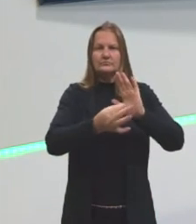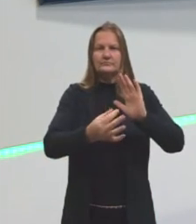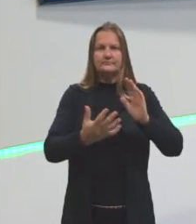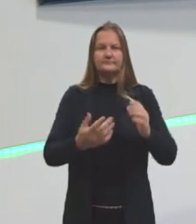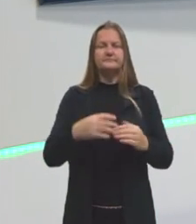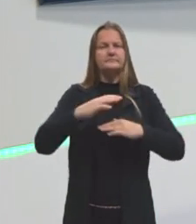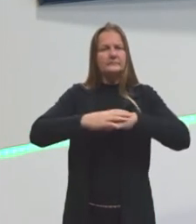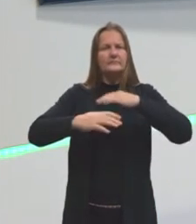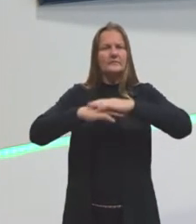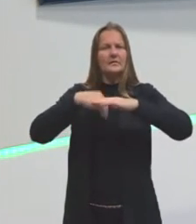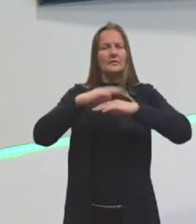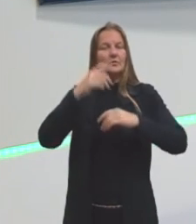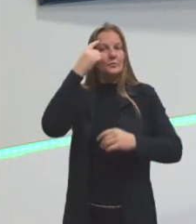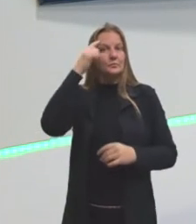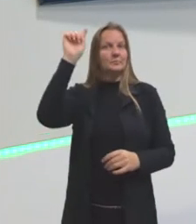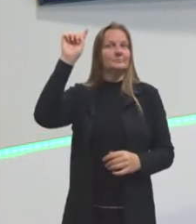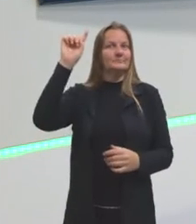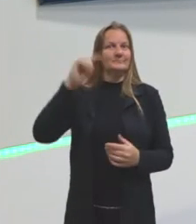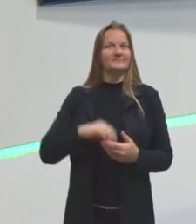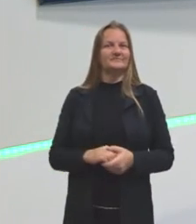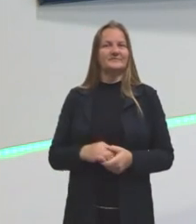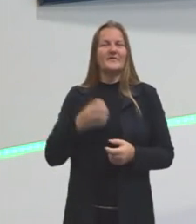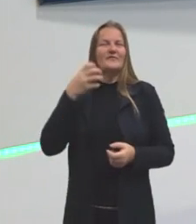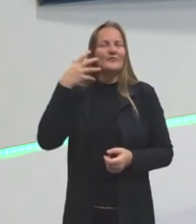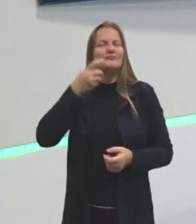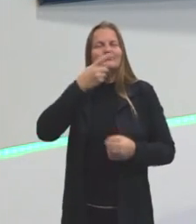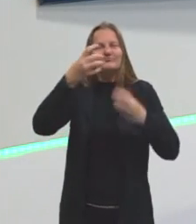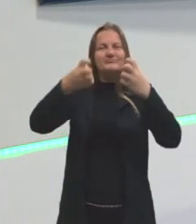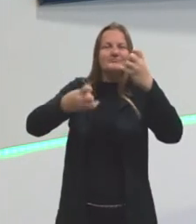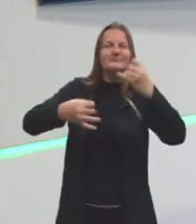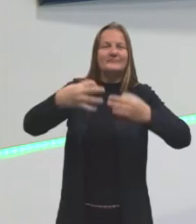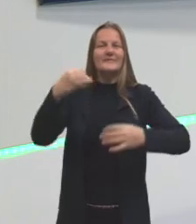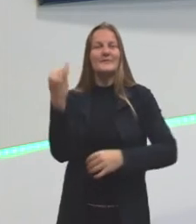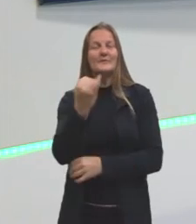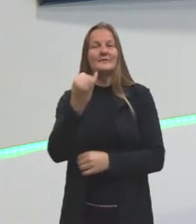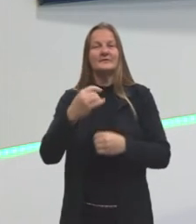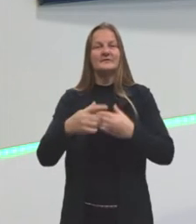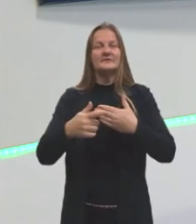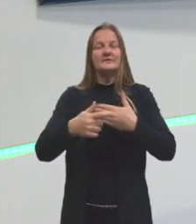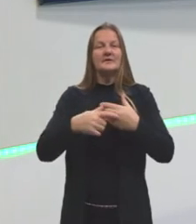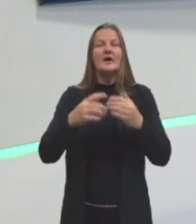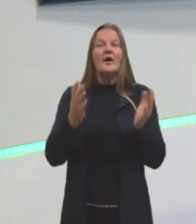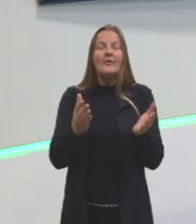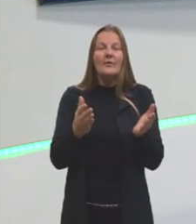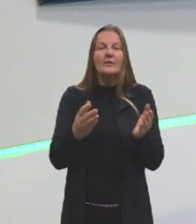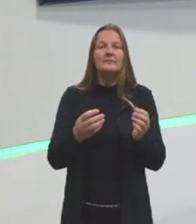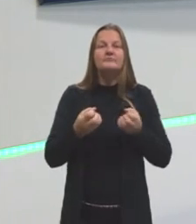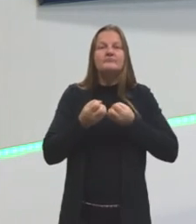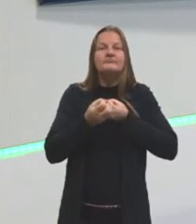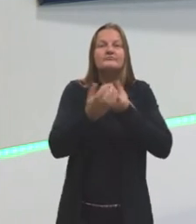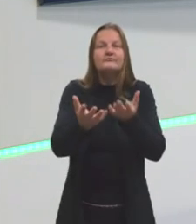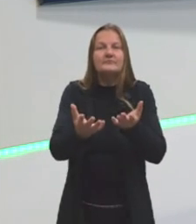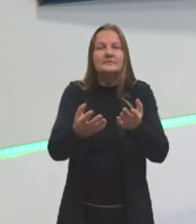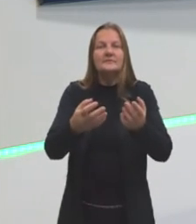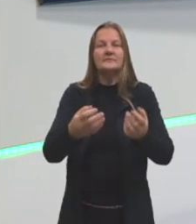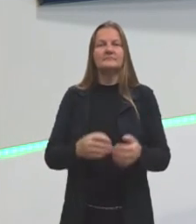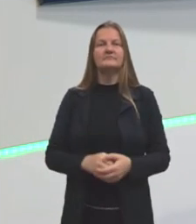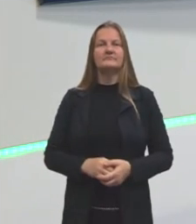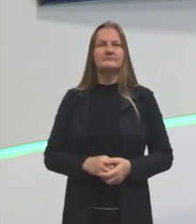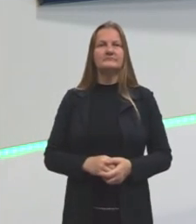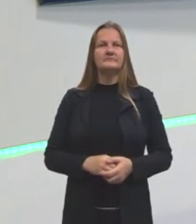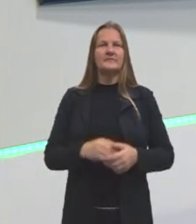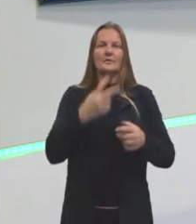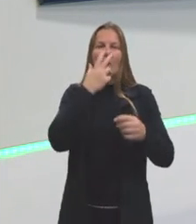gente construiu uma ideia. Eu vim aqui dizendo para vocês a importância disso. E agora eu joguei essa ideia e quebrei. Beleza.